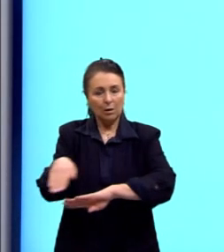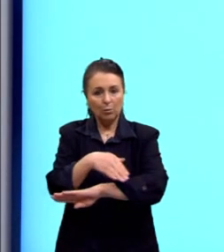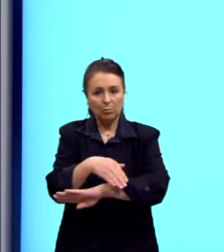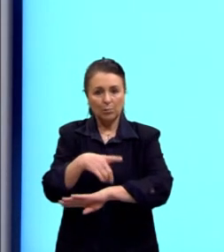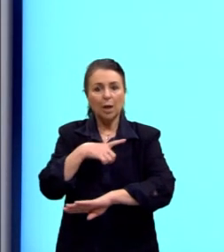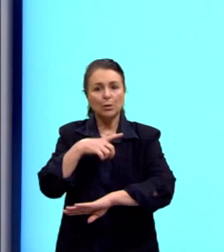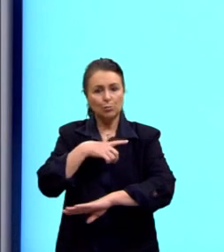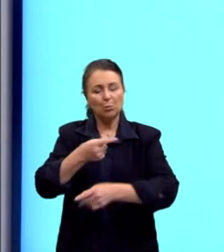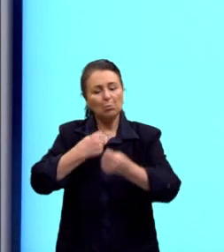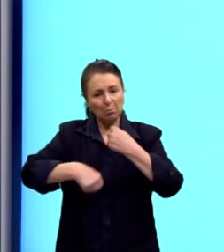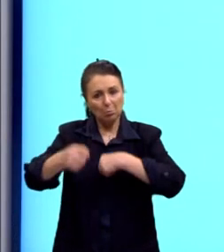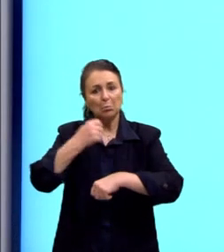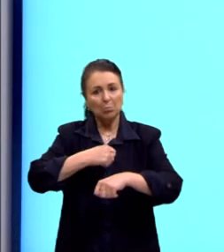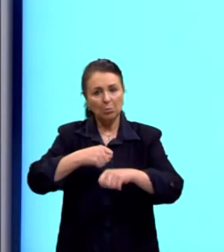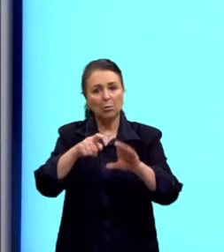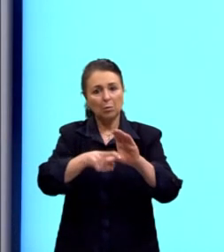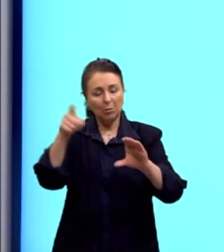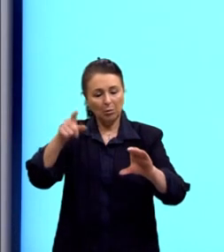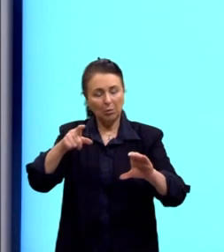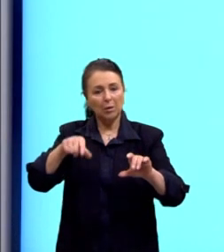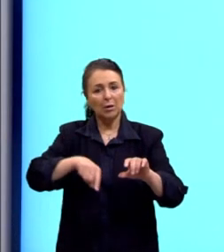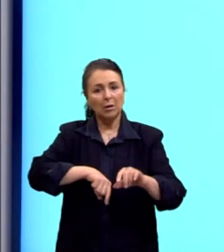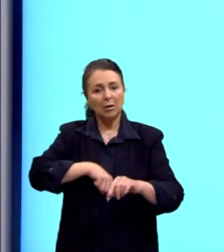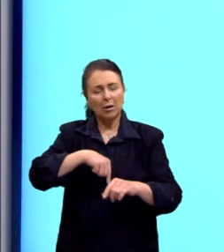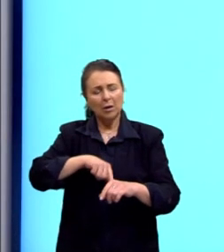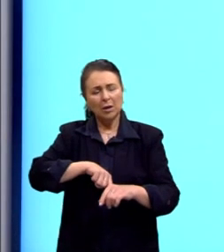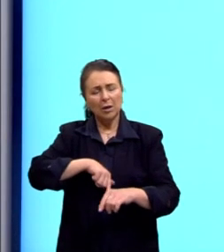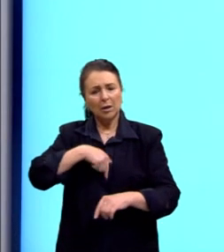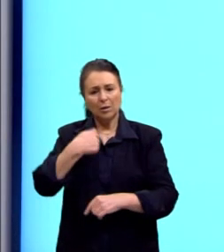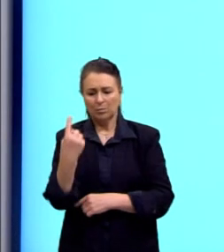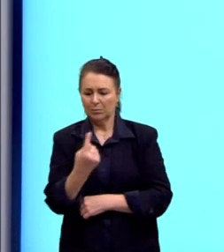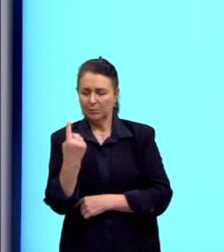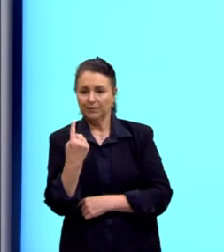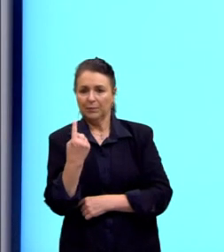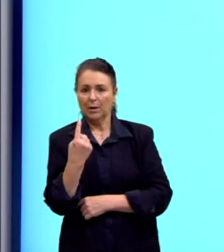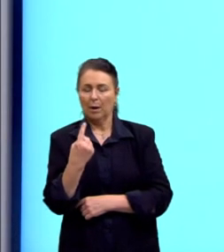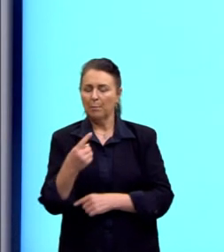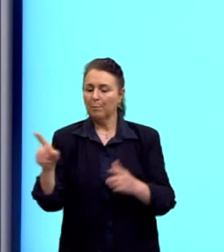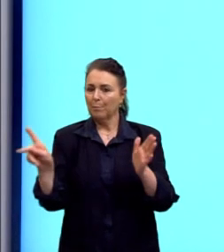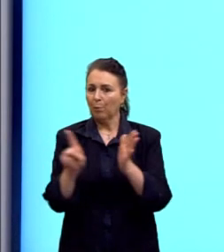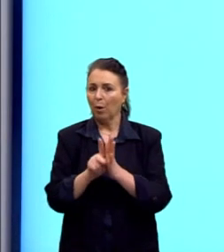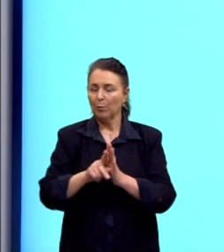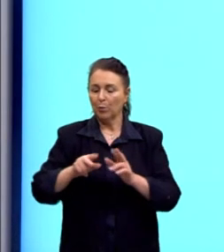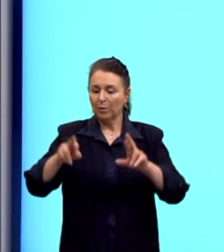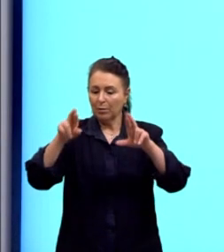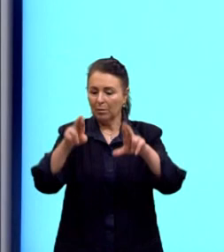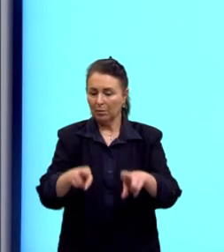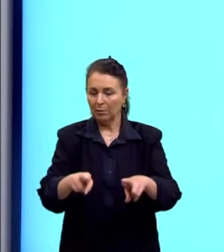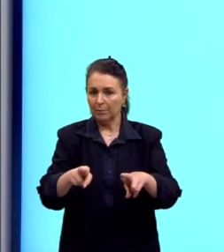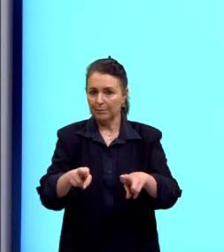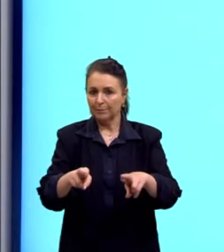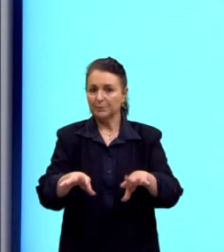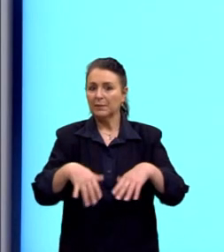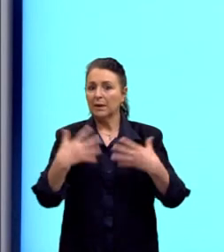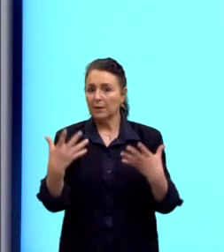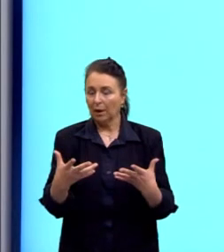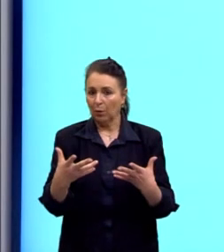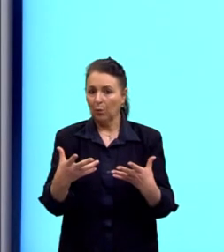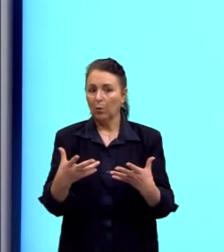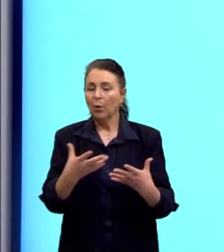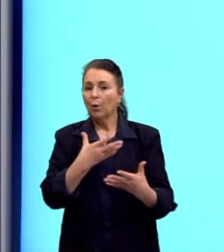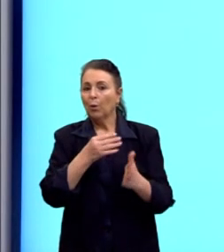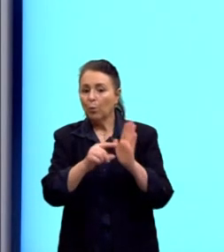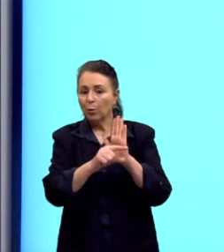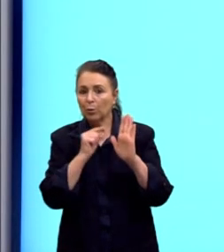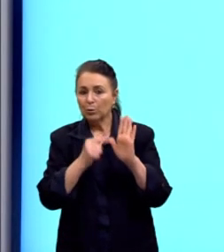negócio, bem como a autonomia e mobilidade, é tão típico da região. Então, a abordagem realizada pelo autor